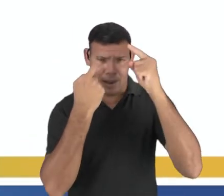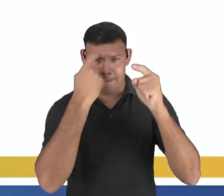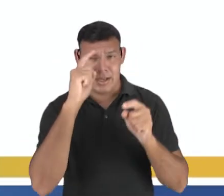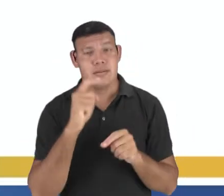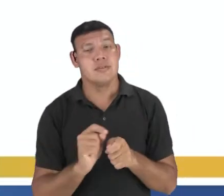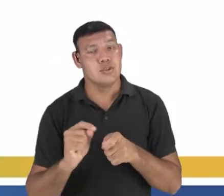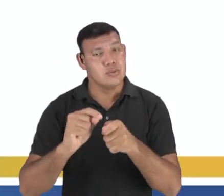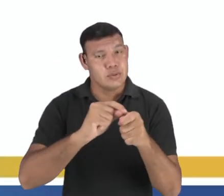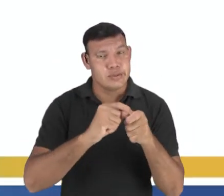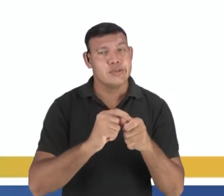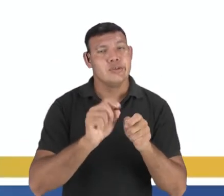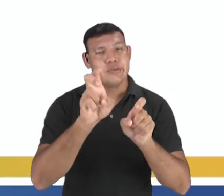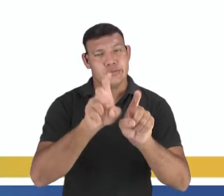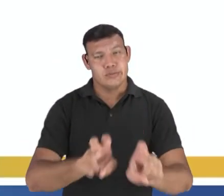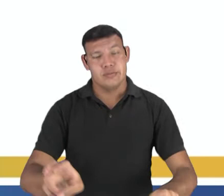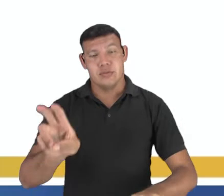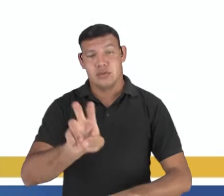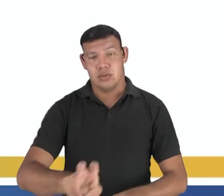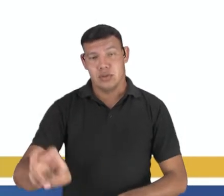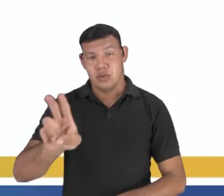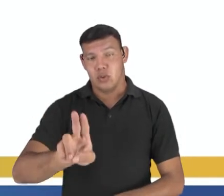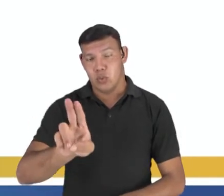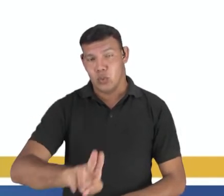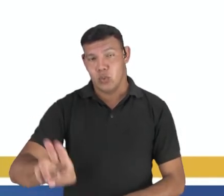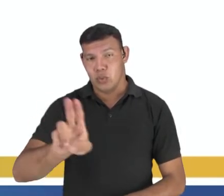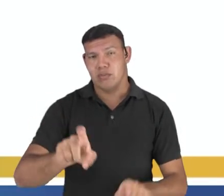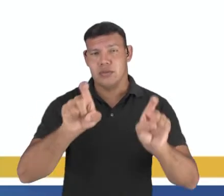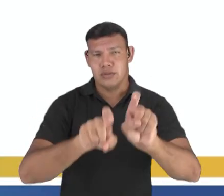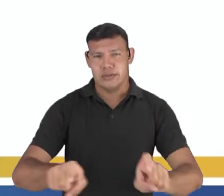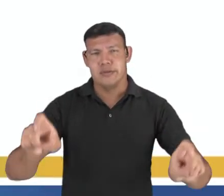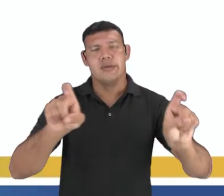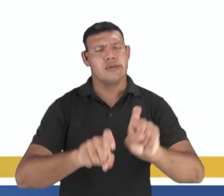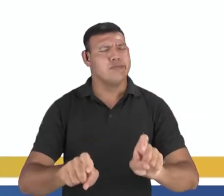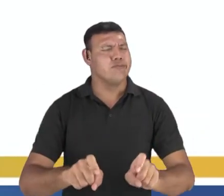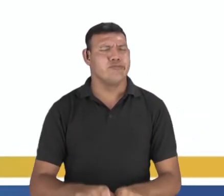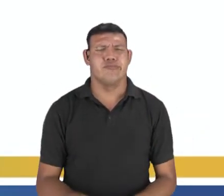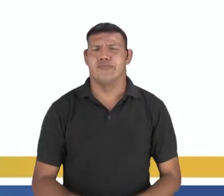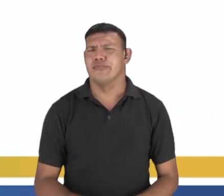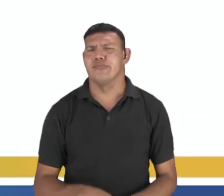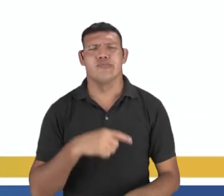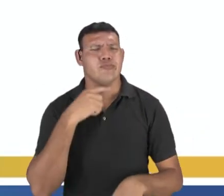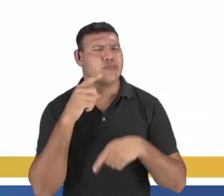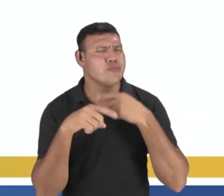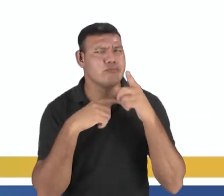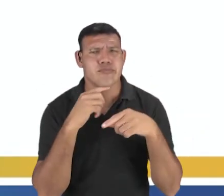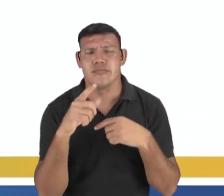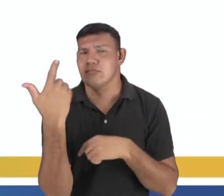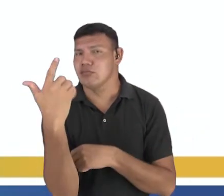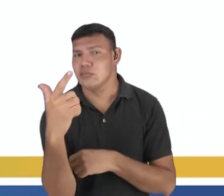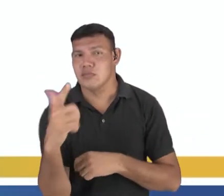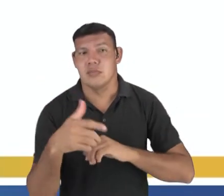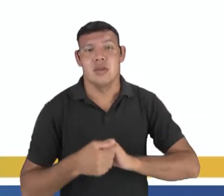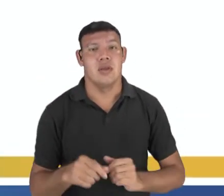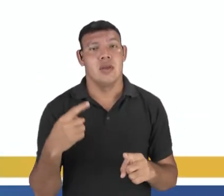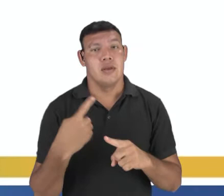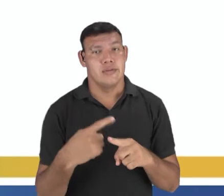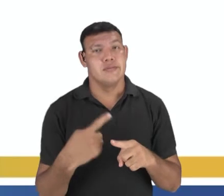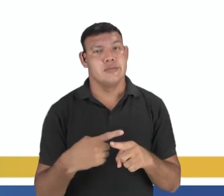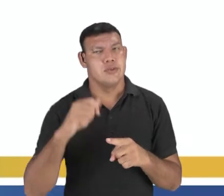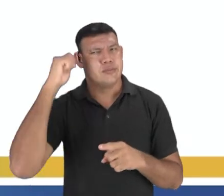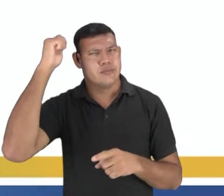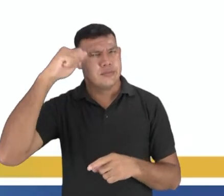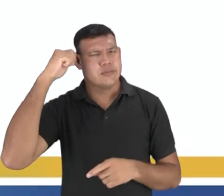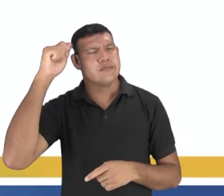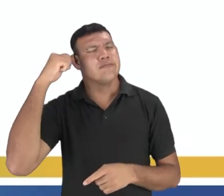técnicas de produção. A utilidade do computador para criar a arte é inquestionável. Ele passa a fazer